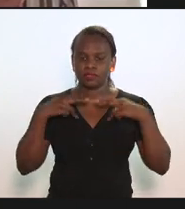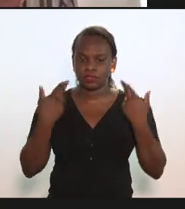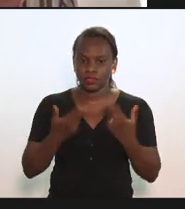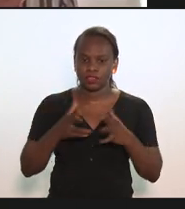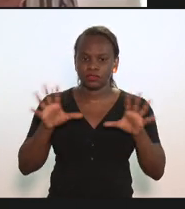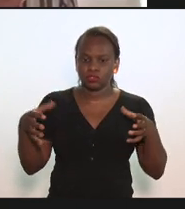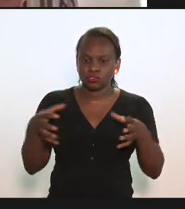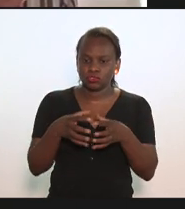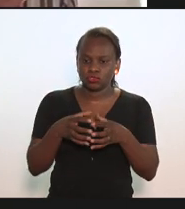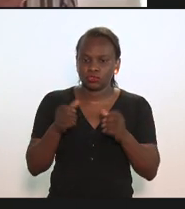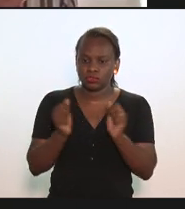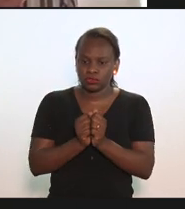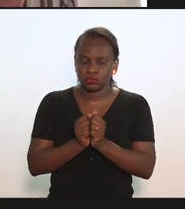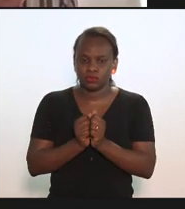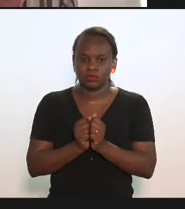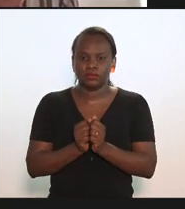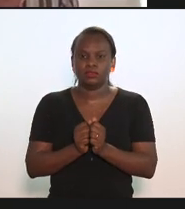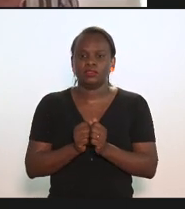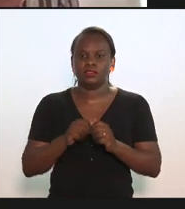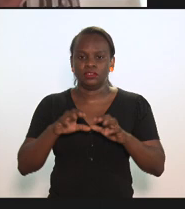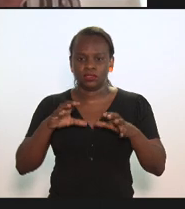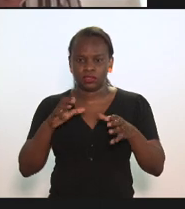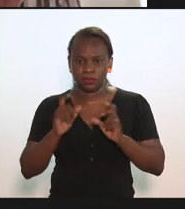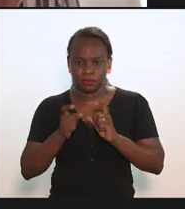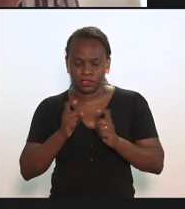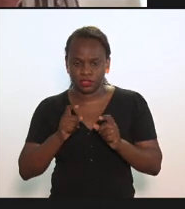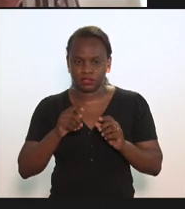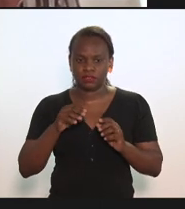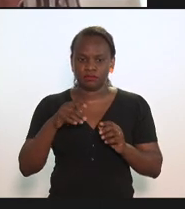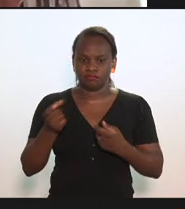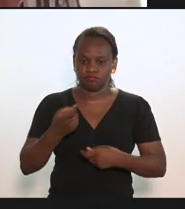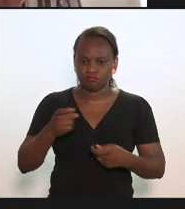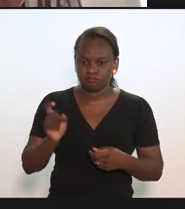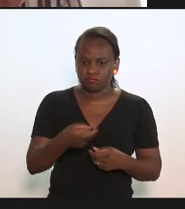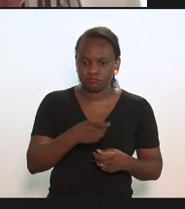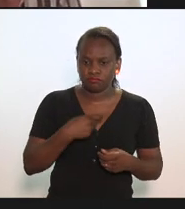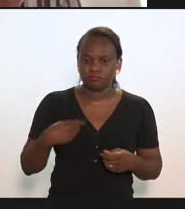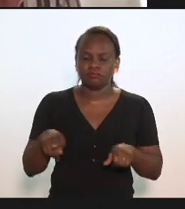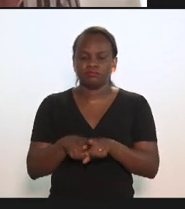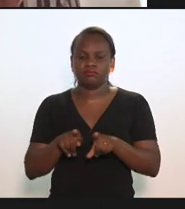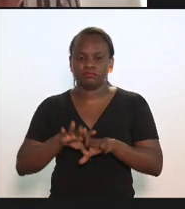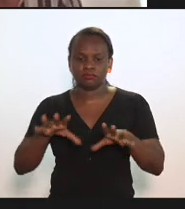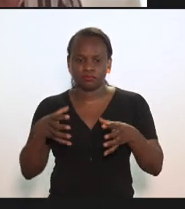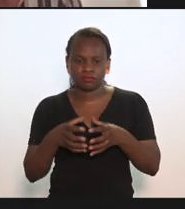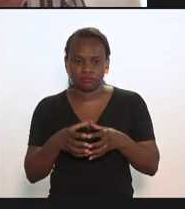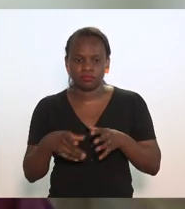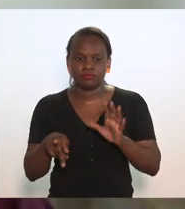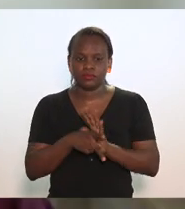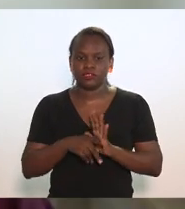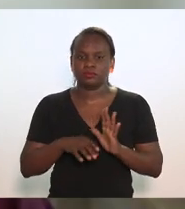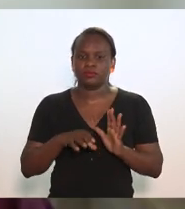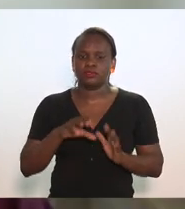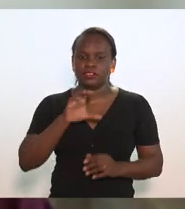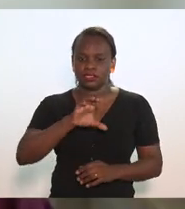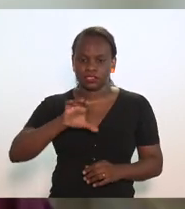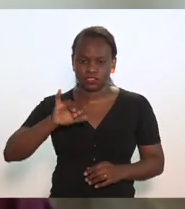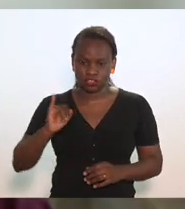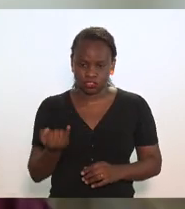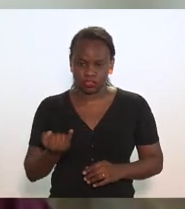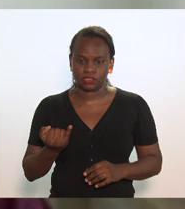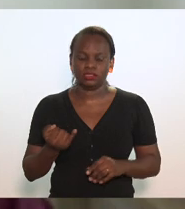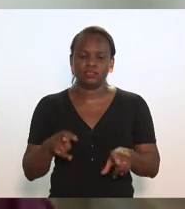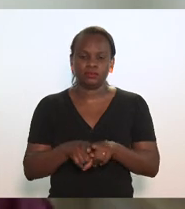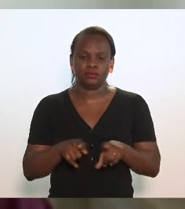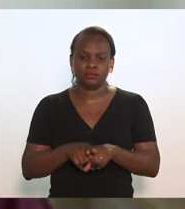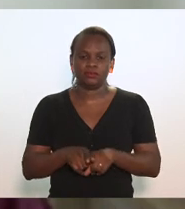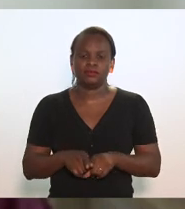conjunta da Comissão de Tributação com a Comissão de Constituição e Justiça,